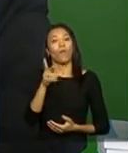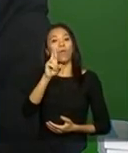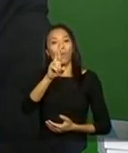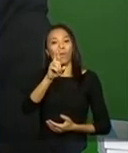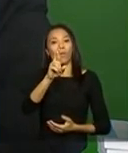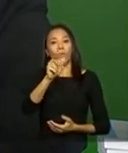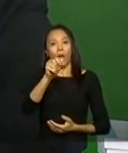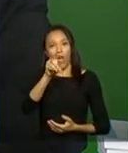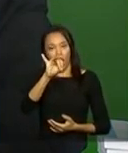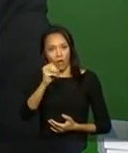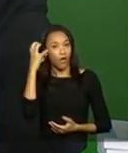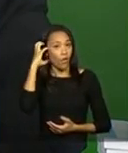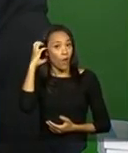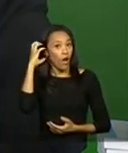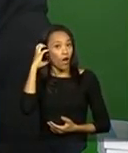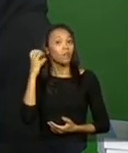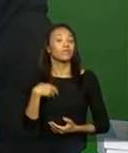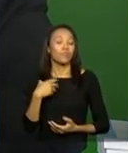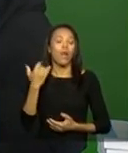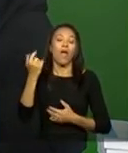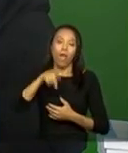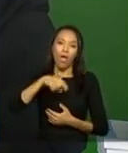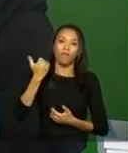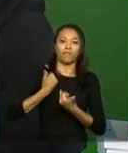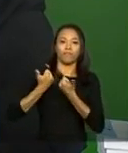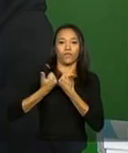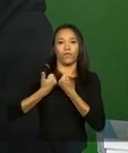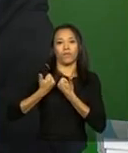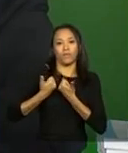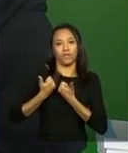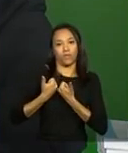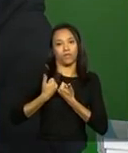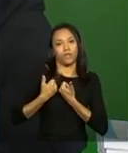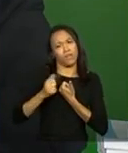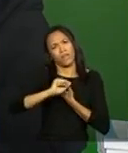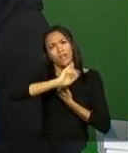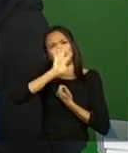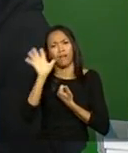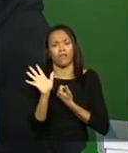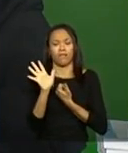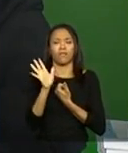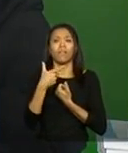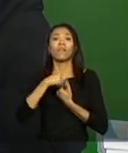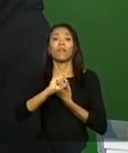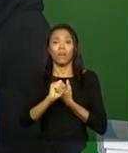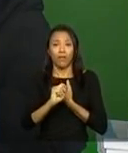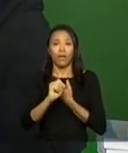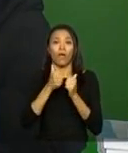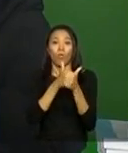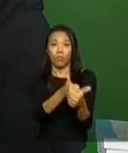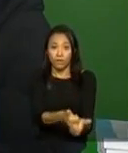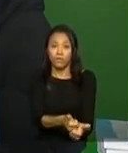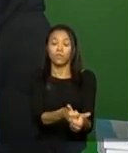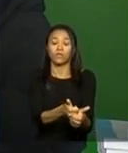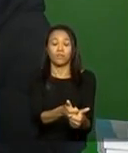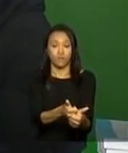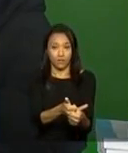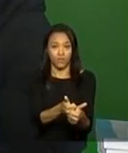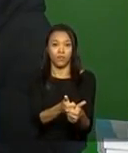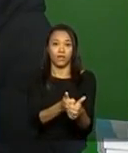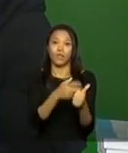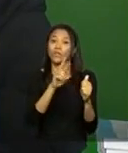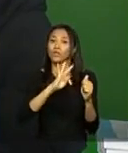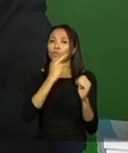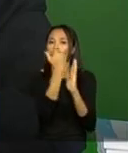a busca de informação continua sendo a grande questão do rádio. Eu acho que no caso do rádio é mais claro isso quem acompanha a